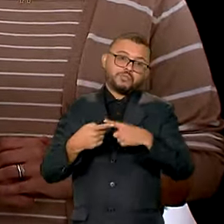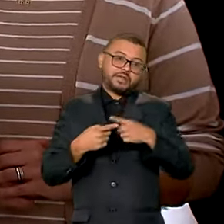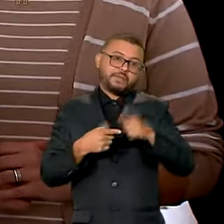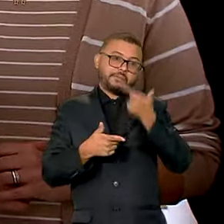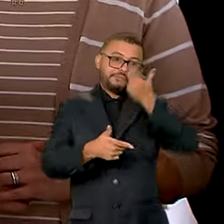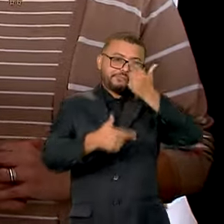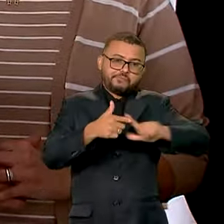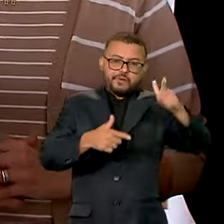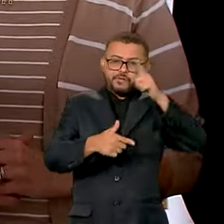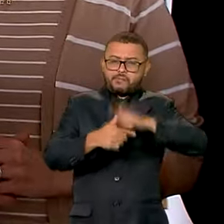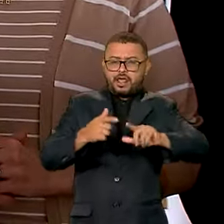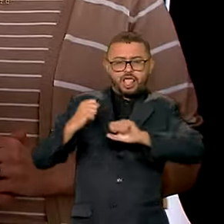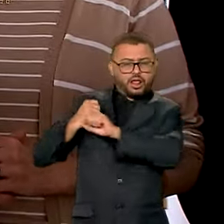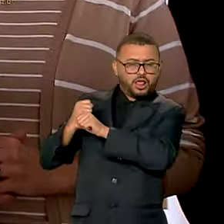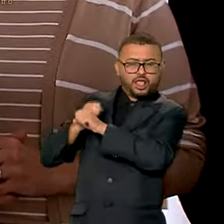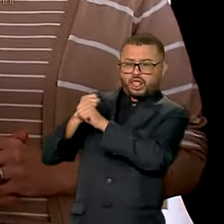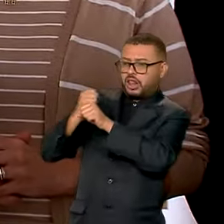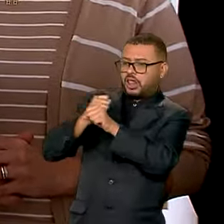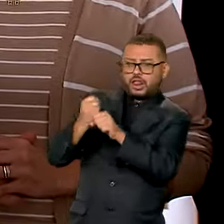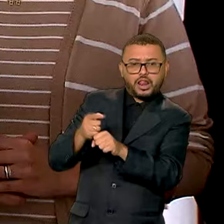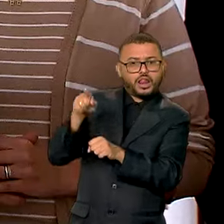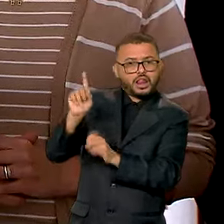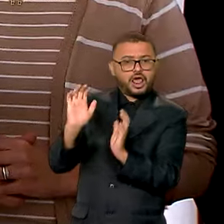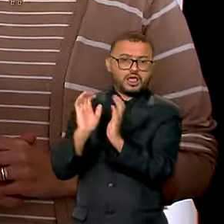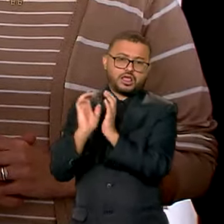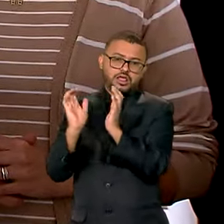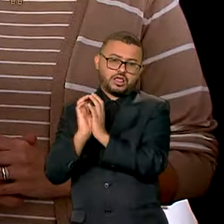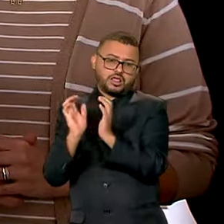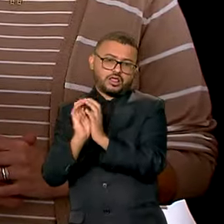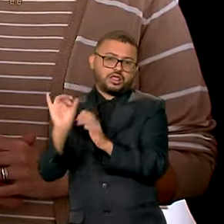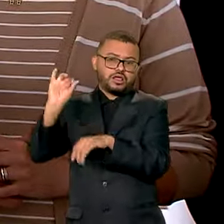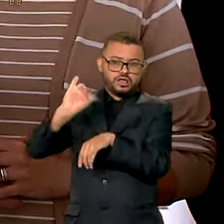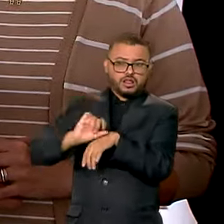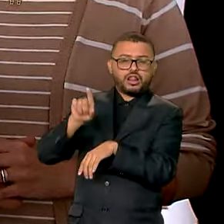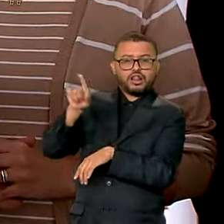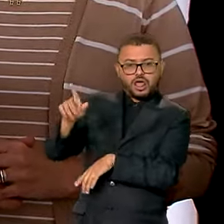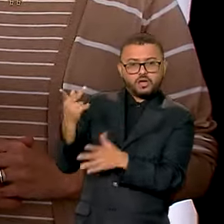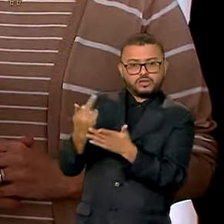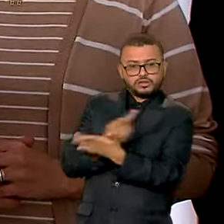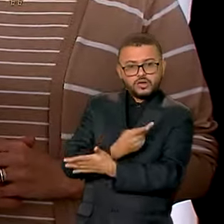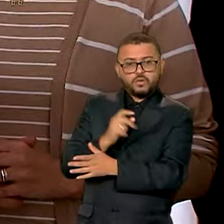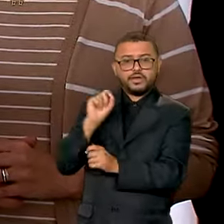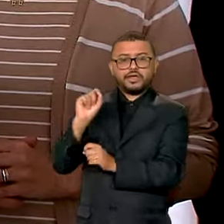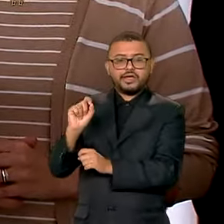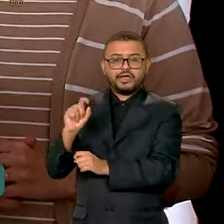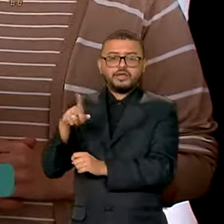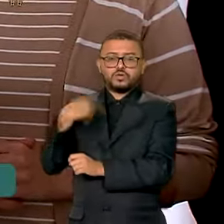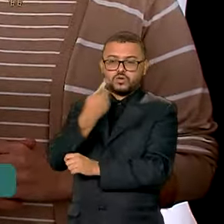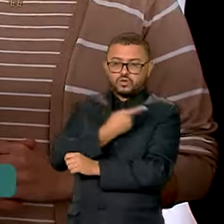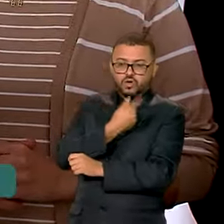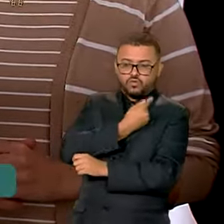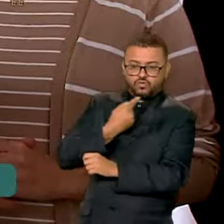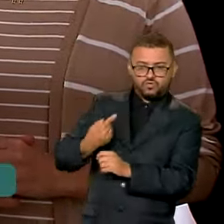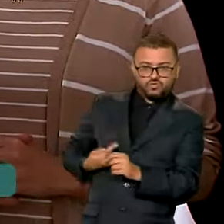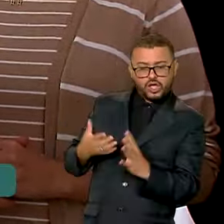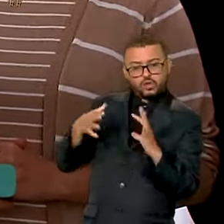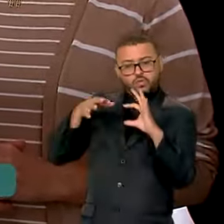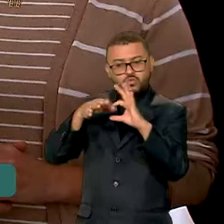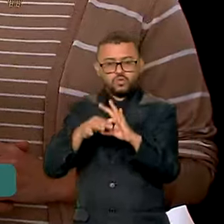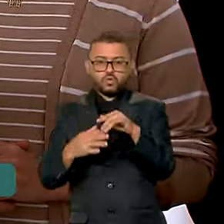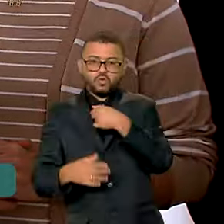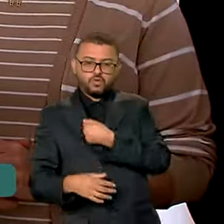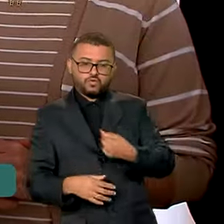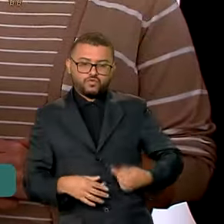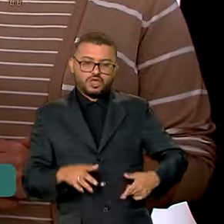um problema de décadas na região metropolitana do Recife, onde as forças de governo, as forças